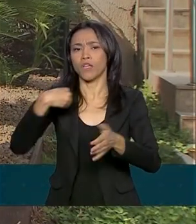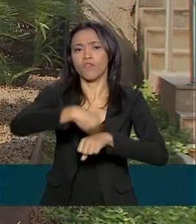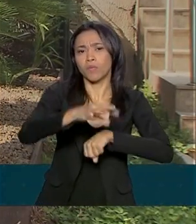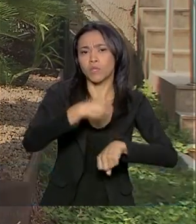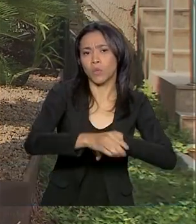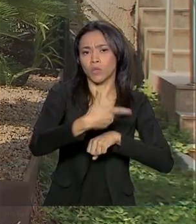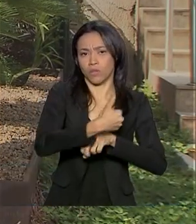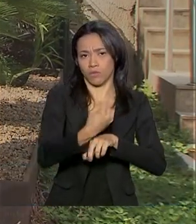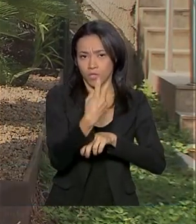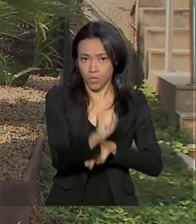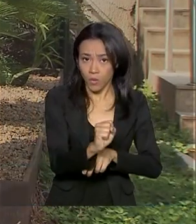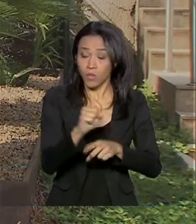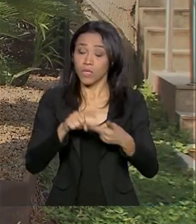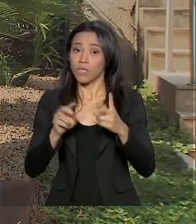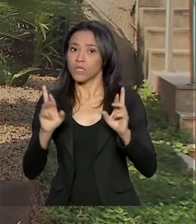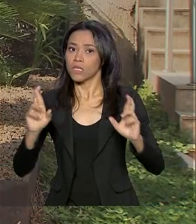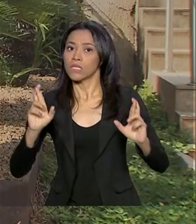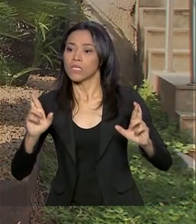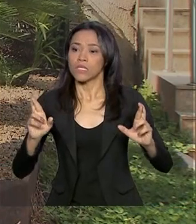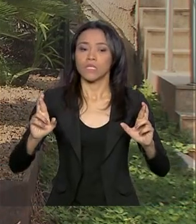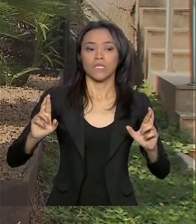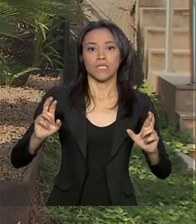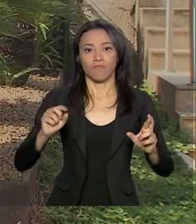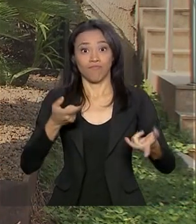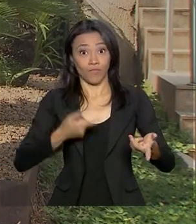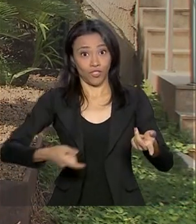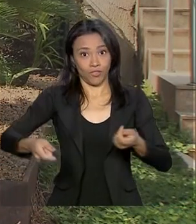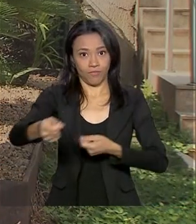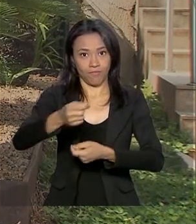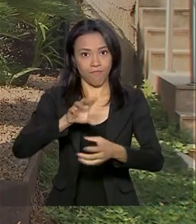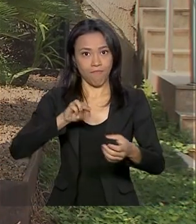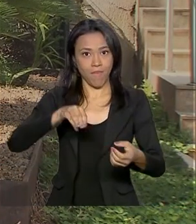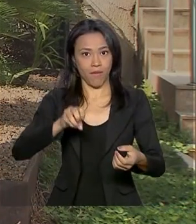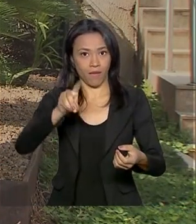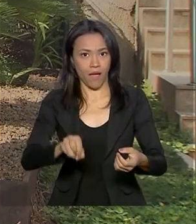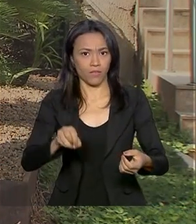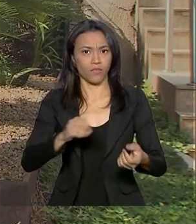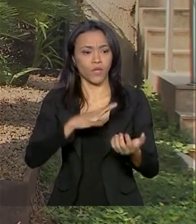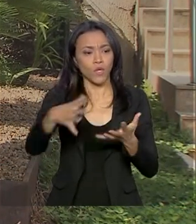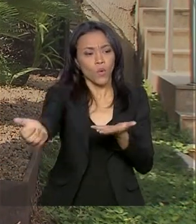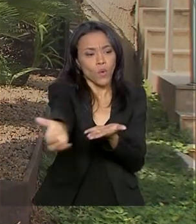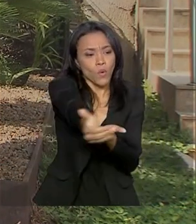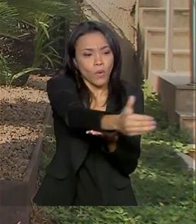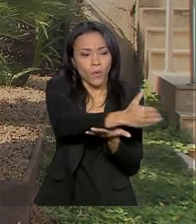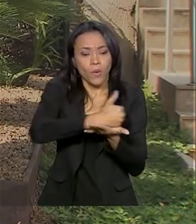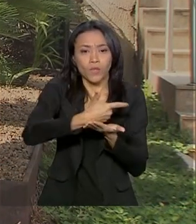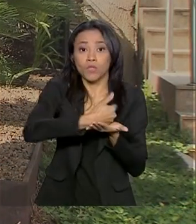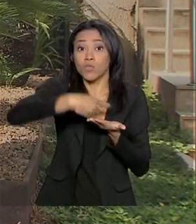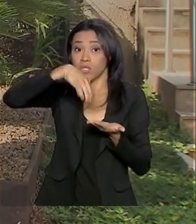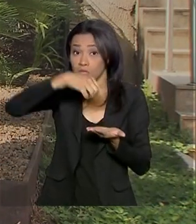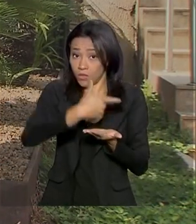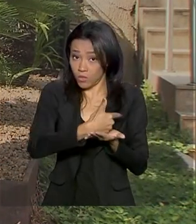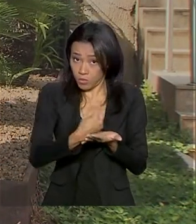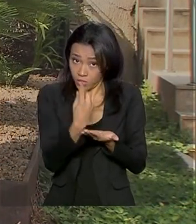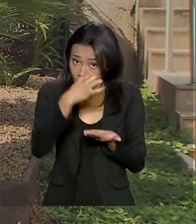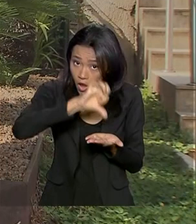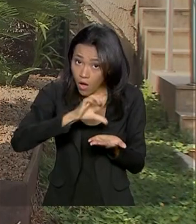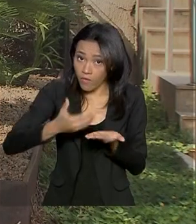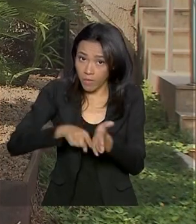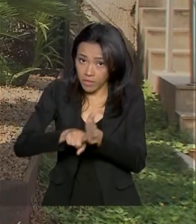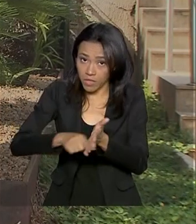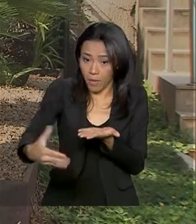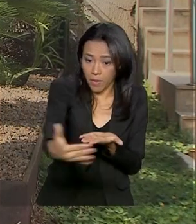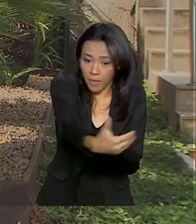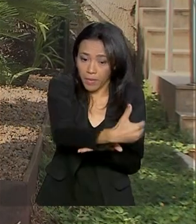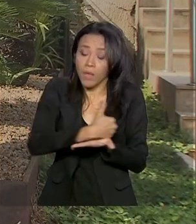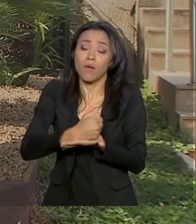de mercado para a economia colhidas nos três primeiros meses de 2019. Para fazer com que o país avance posições,